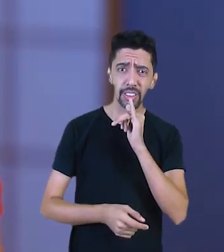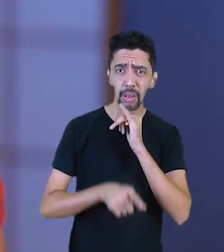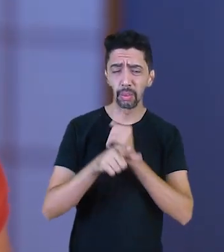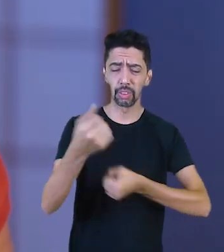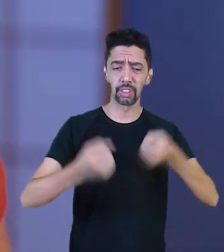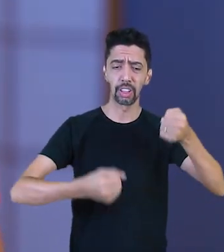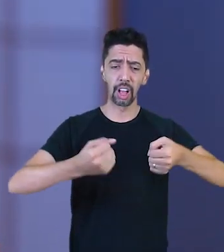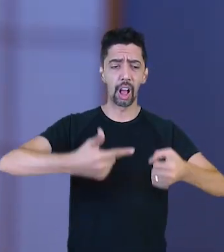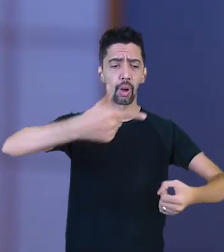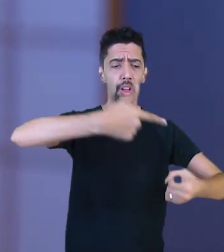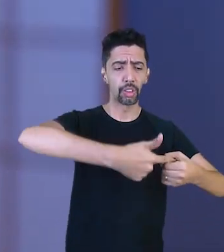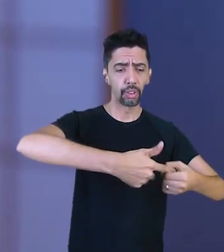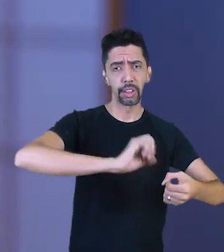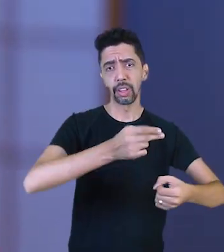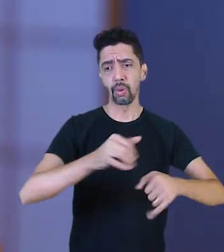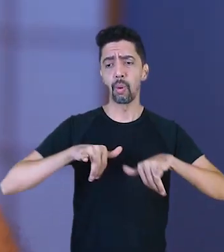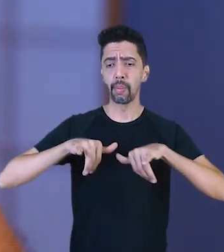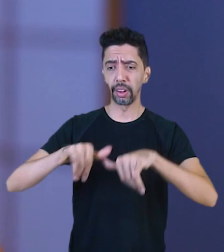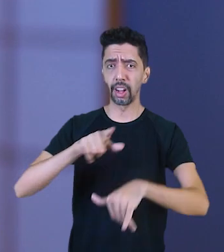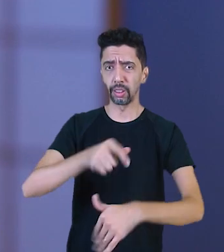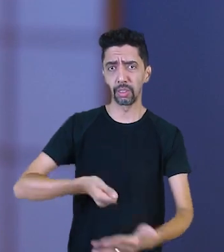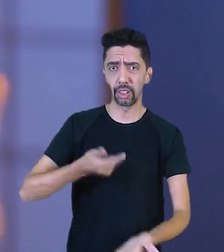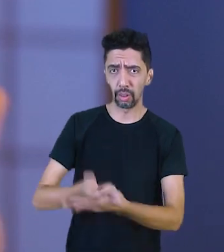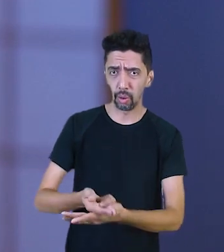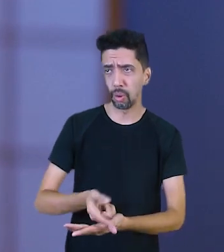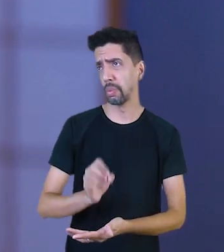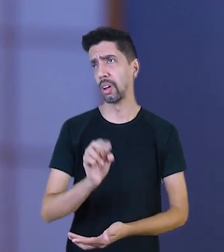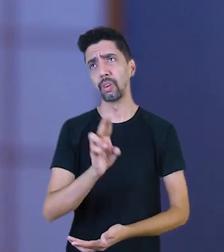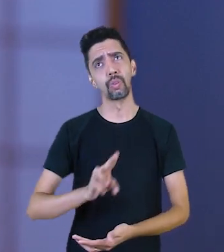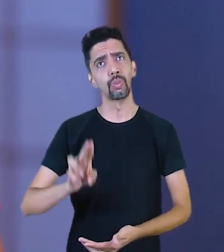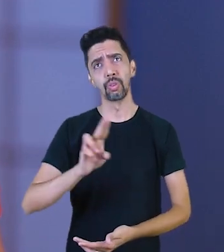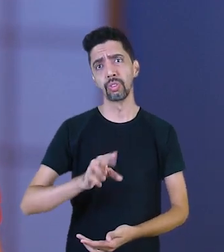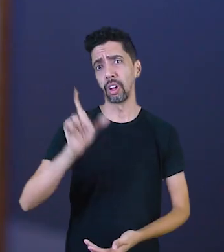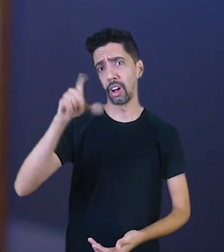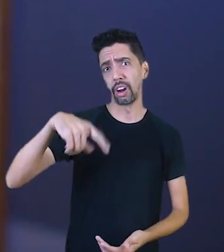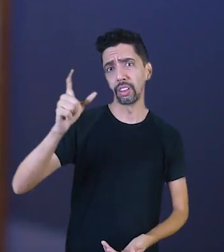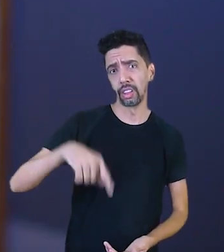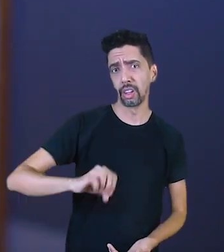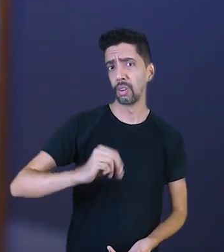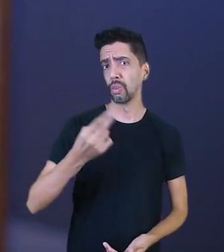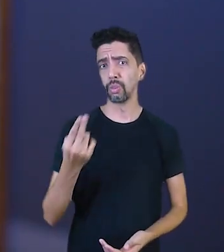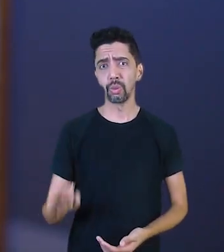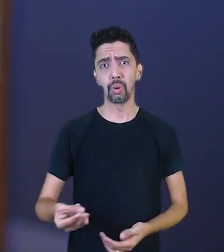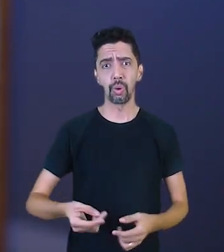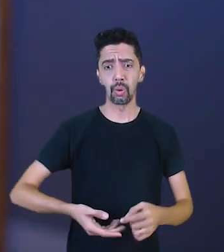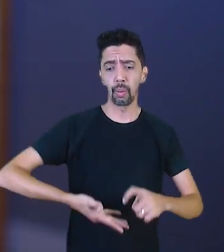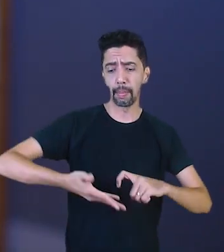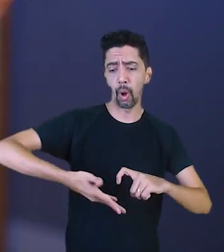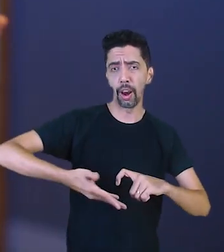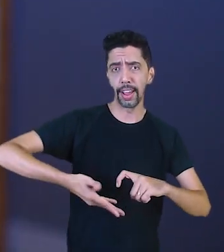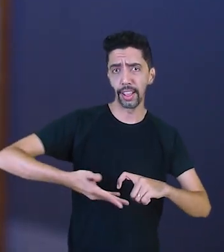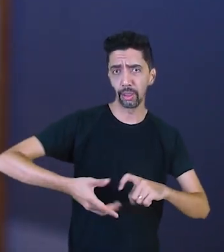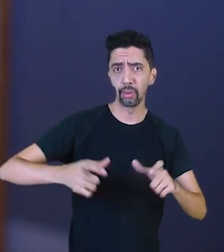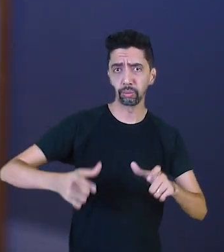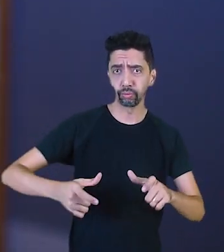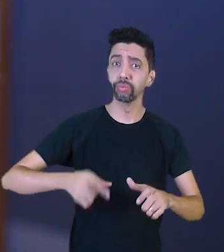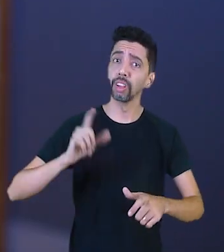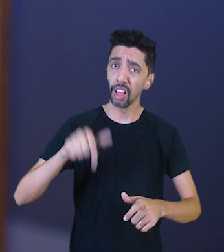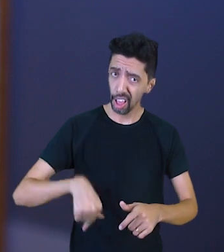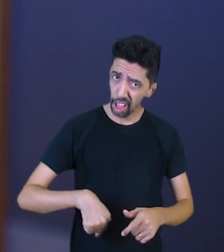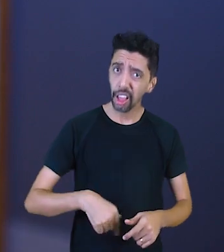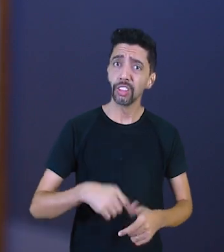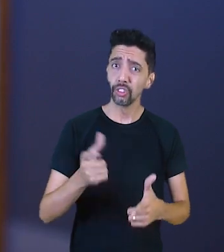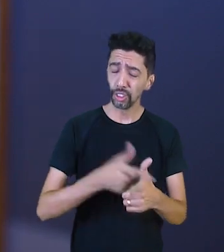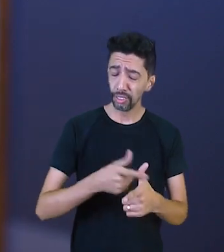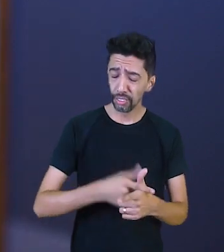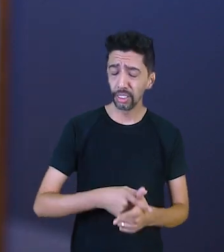ou até você faz uma compra no supermercado em que você utiliza o cartão de crédito, ou ainda um crediário, você já está usando a dívida,